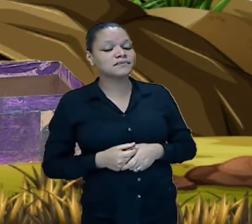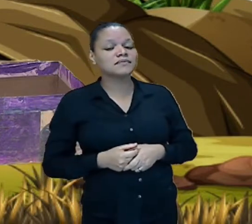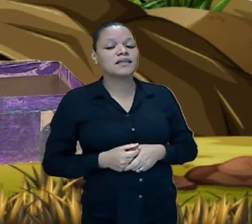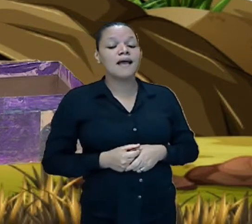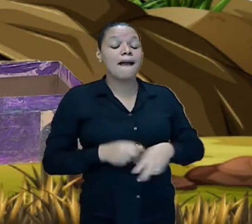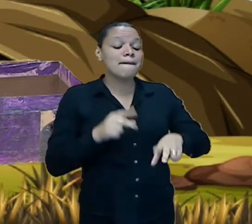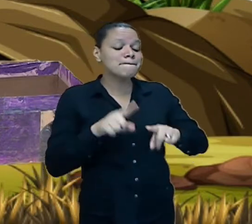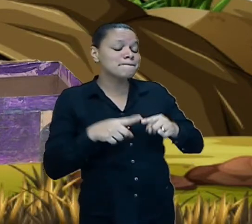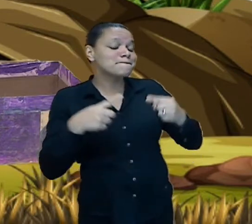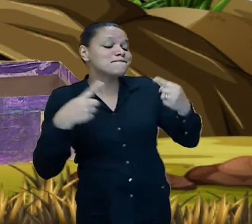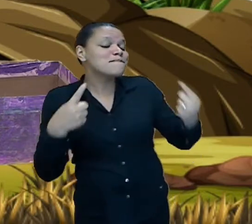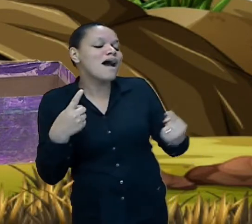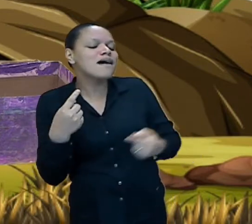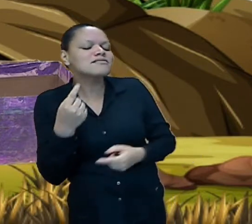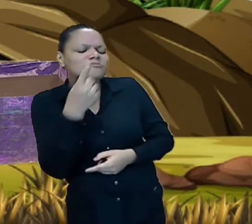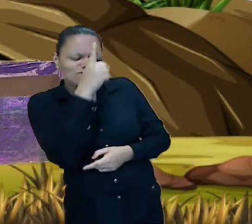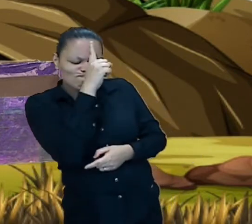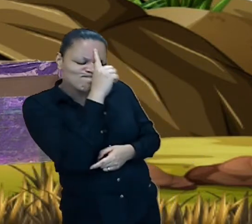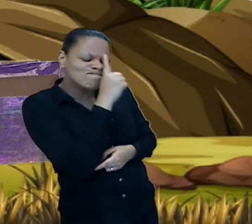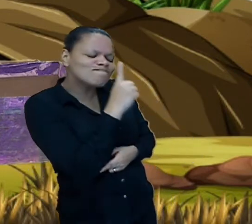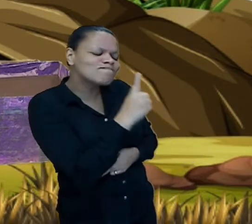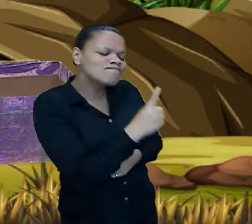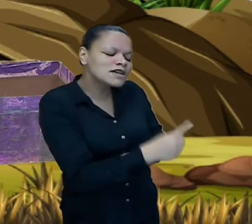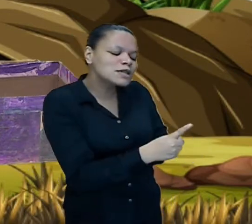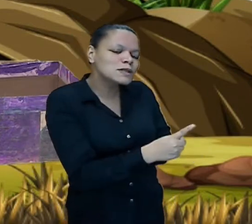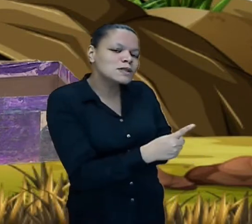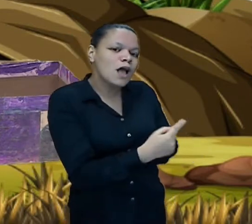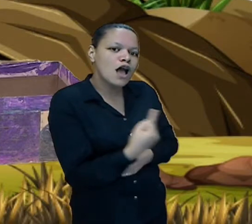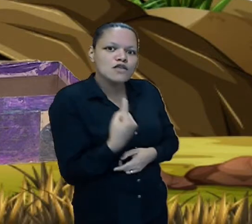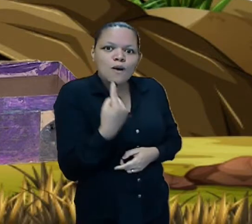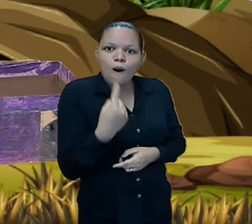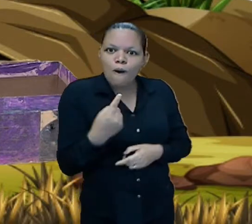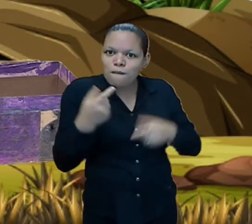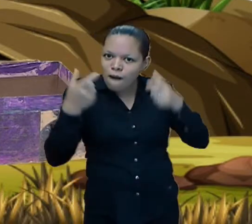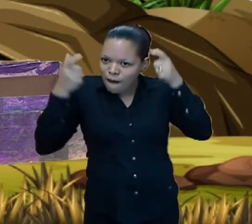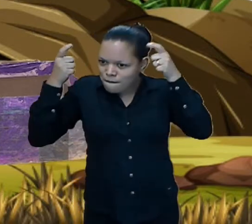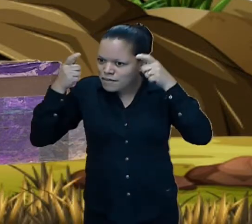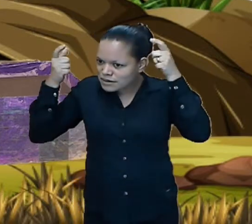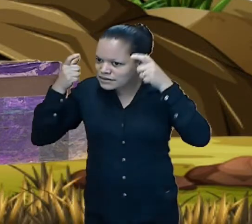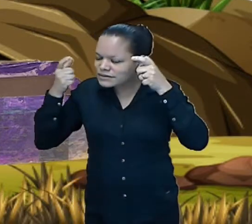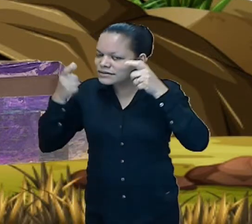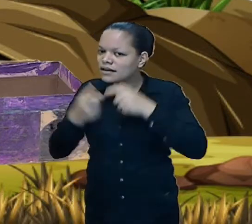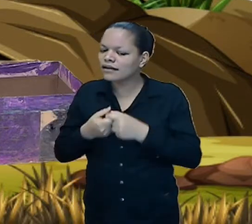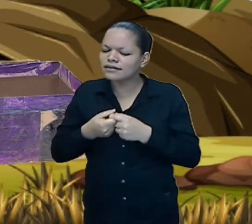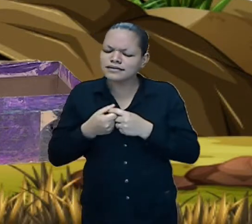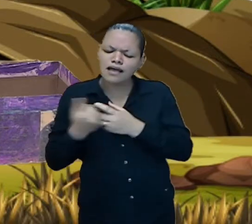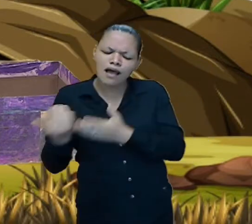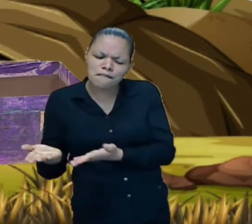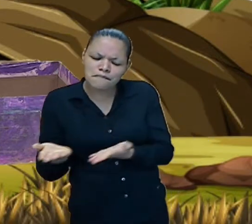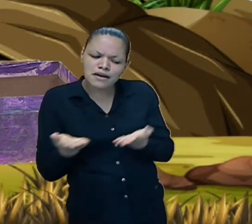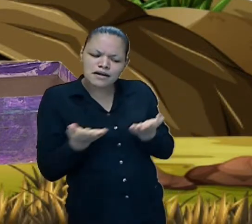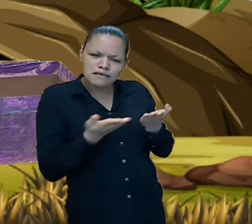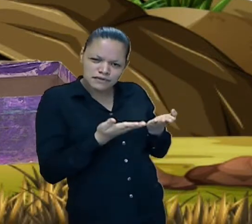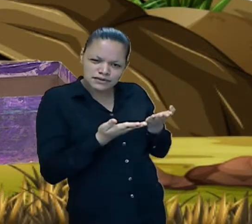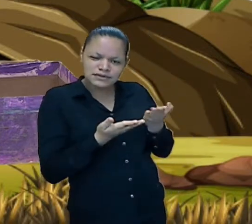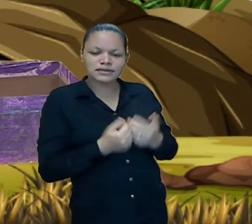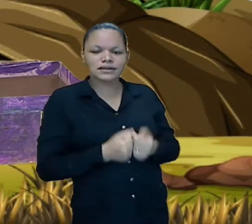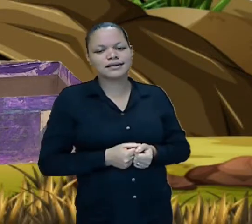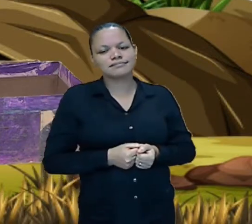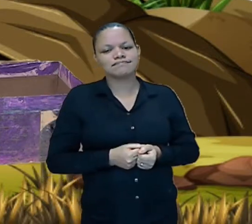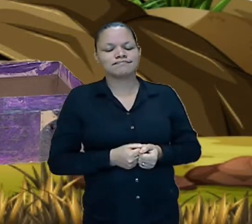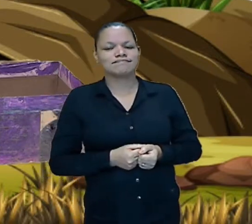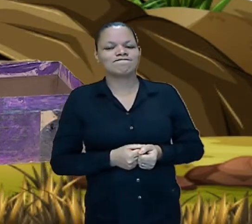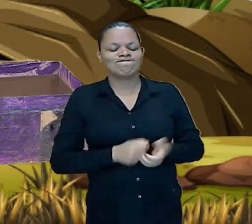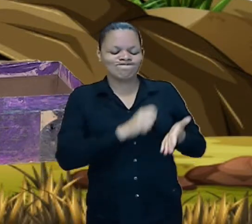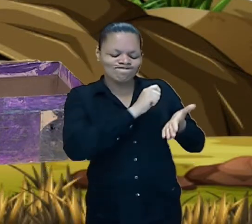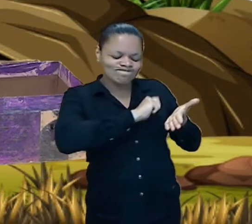uma de nossos estoques bom apetite atenciosamente a associação